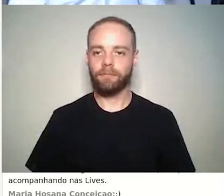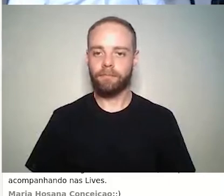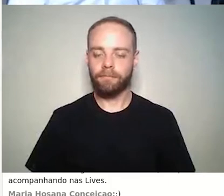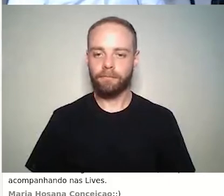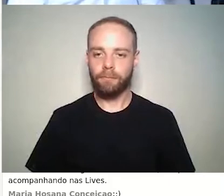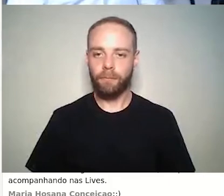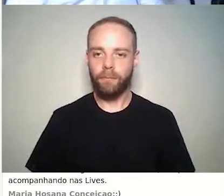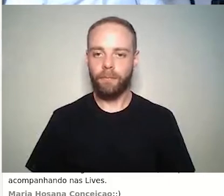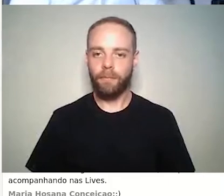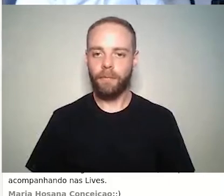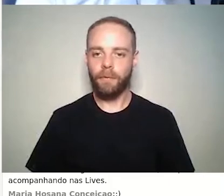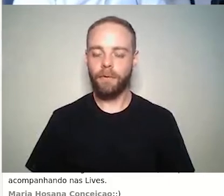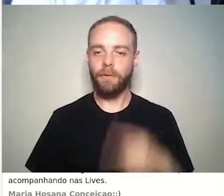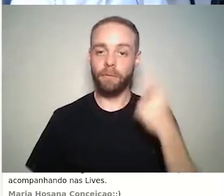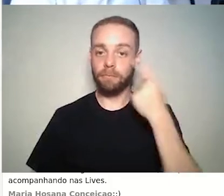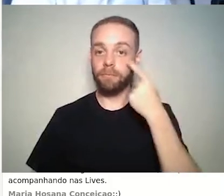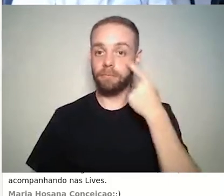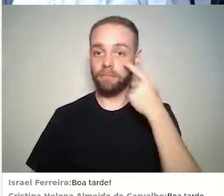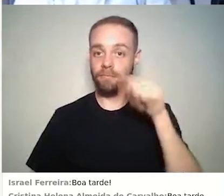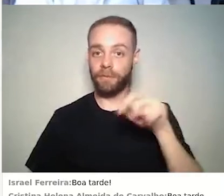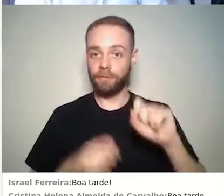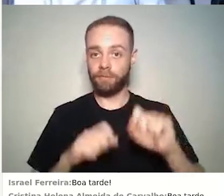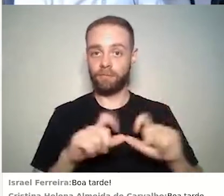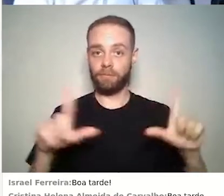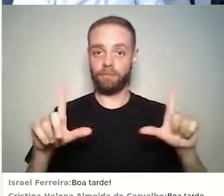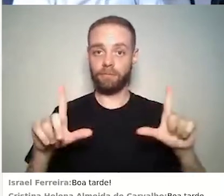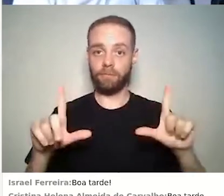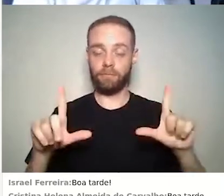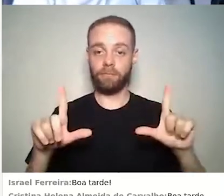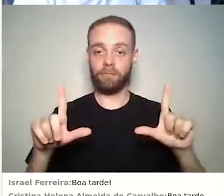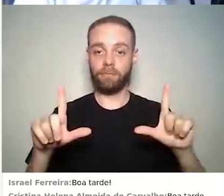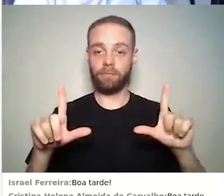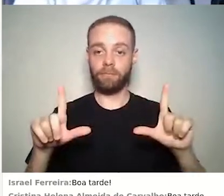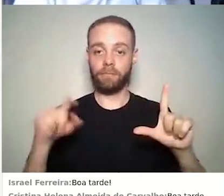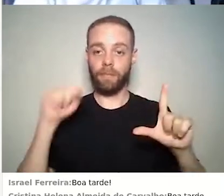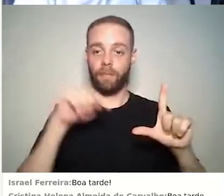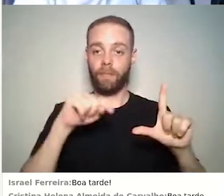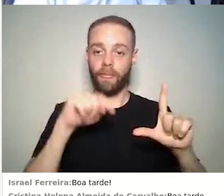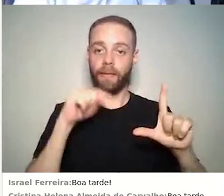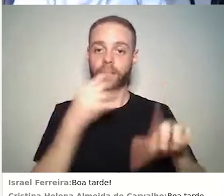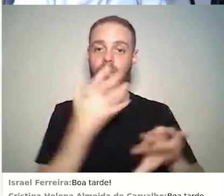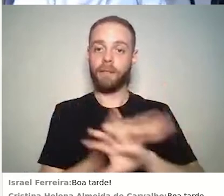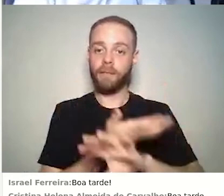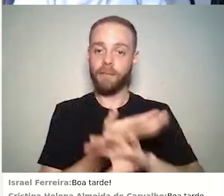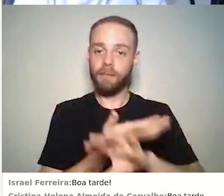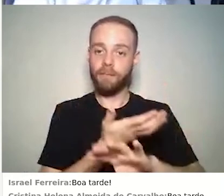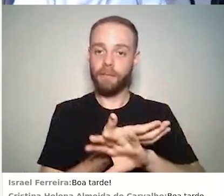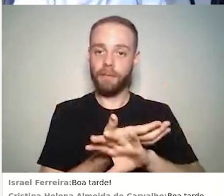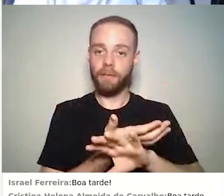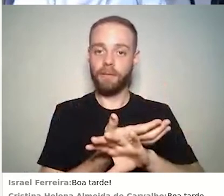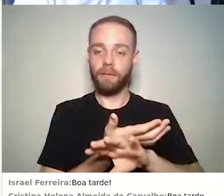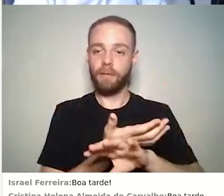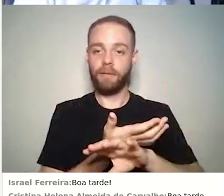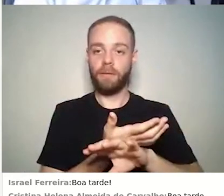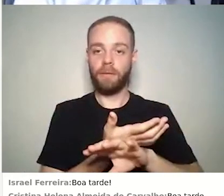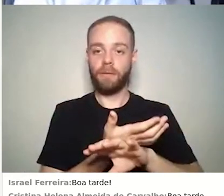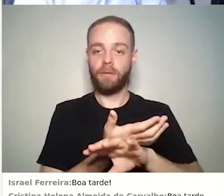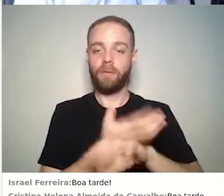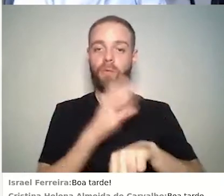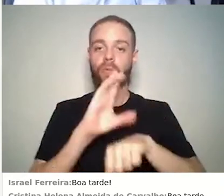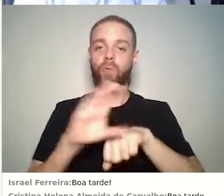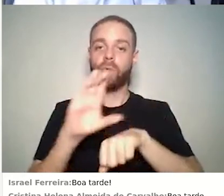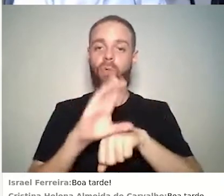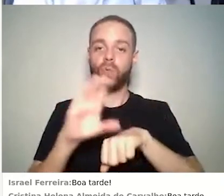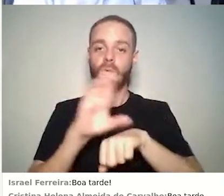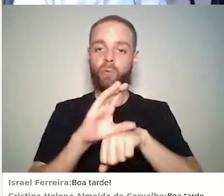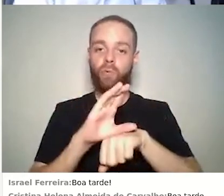Bom, imagino que todo mundo esteja vendo a minha tela aí. Então, essa é a disciplina do curso de Ciência